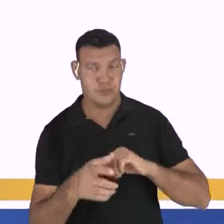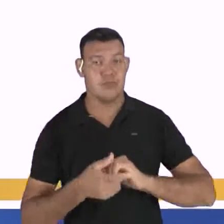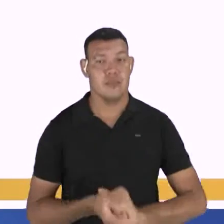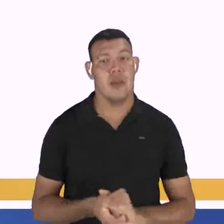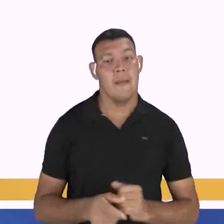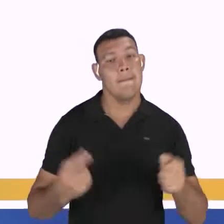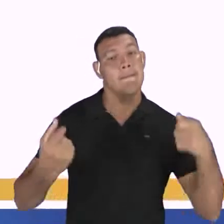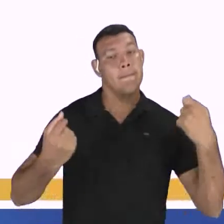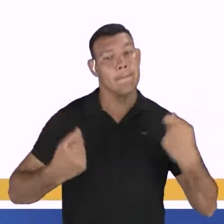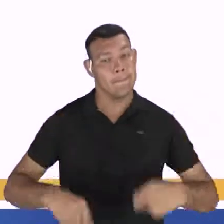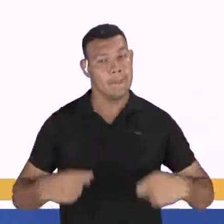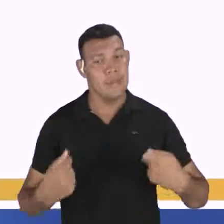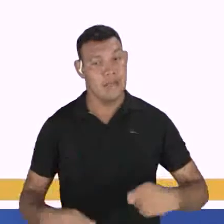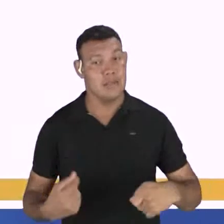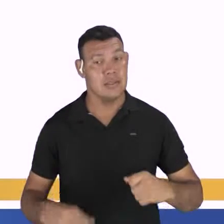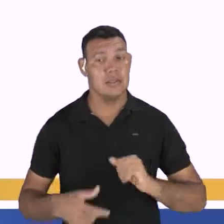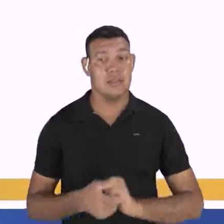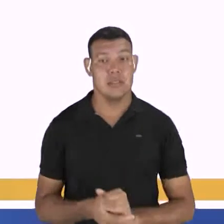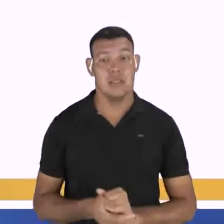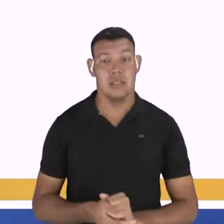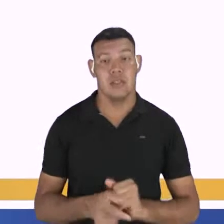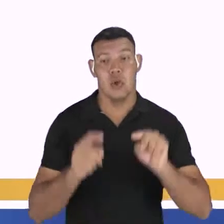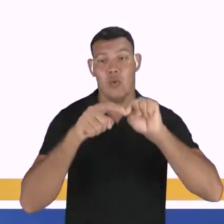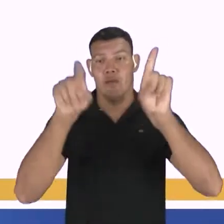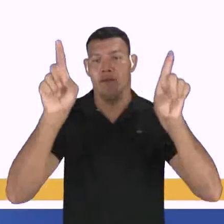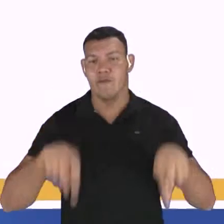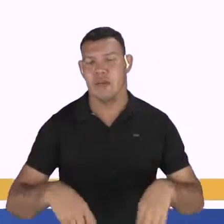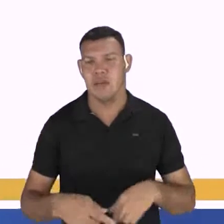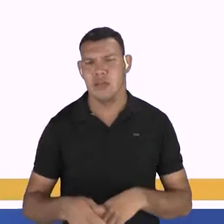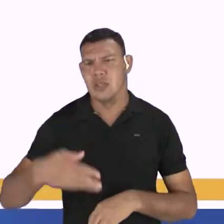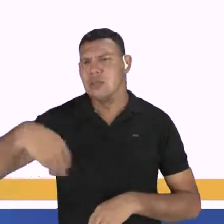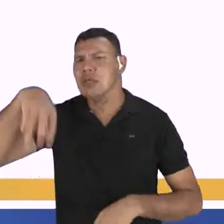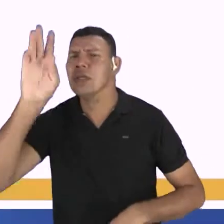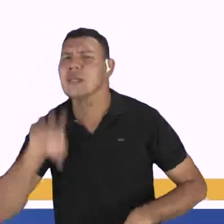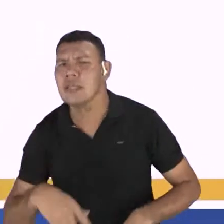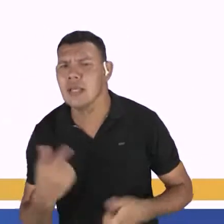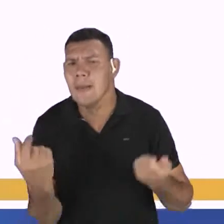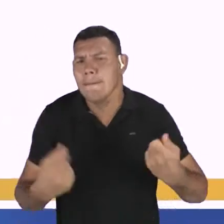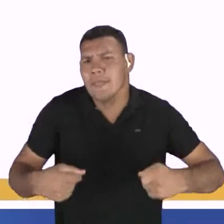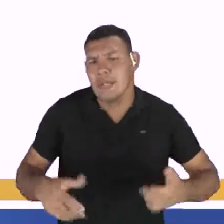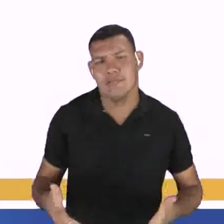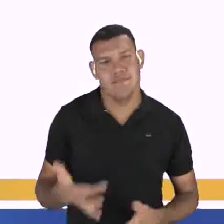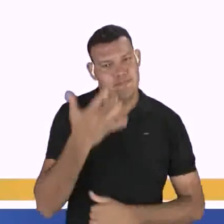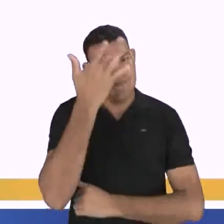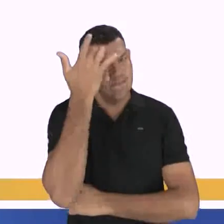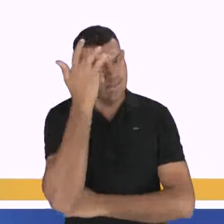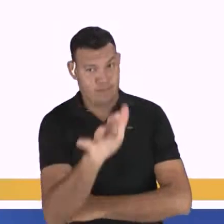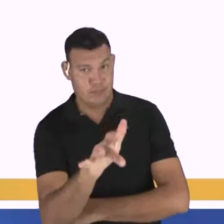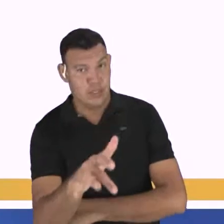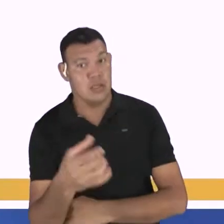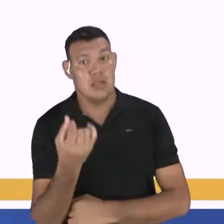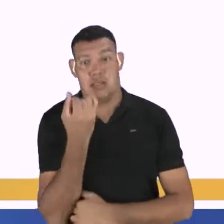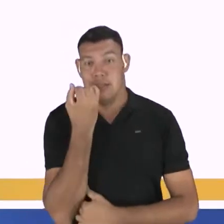Precisa-se de funcionários. Não sei quem precisa de funcionários. Então, esse se está como